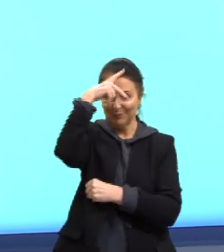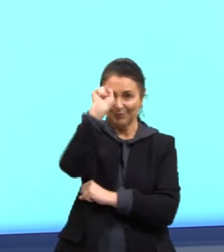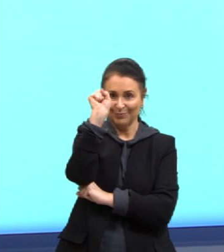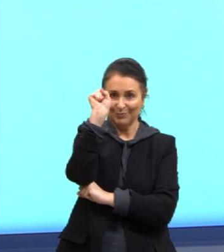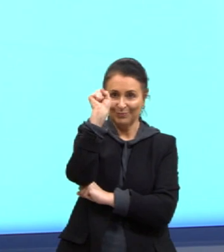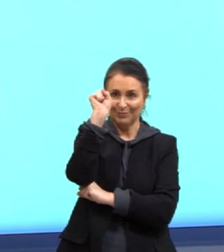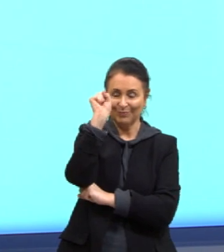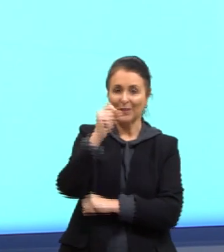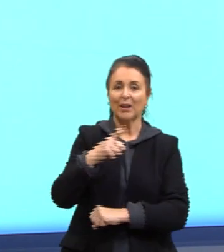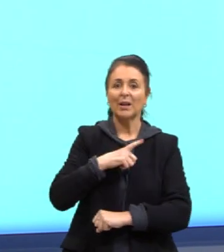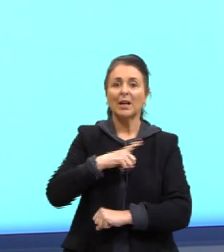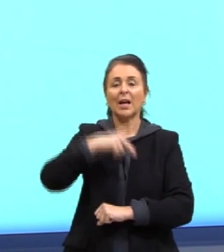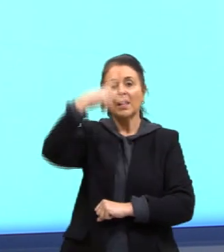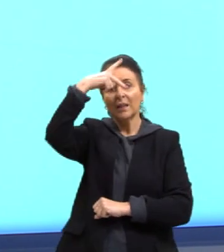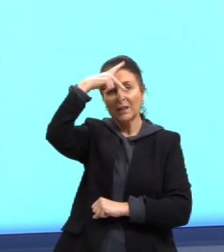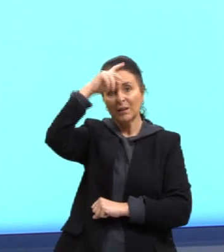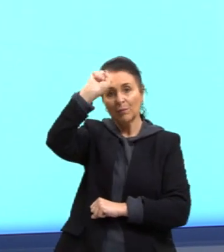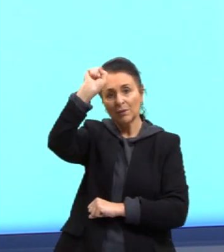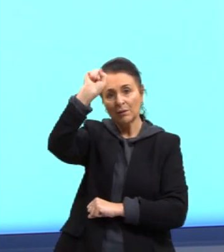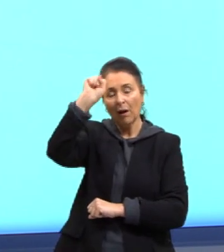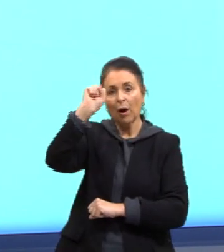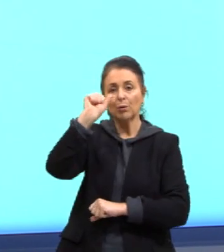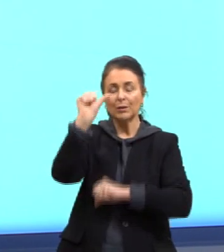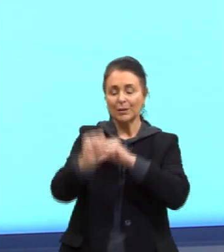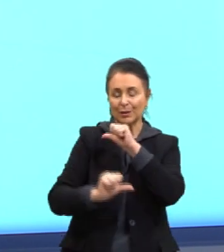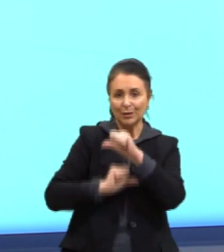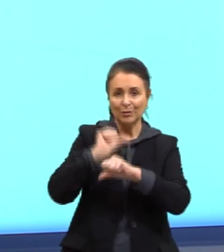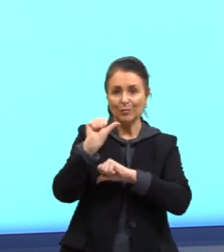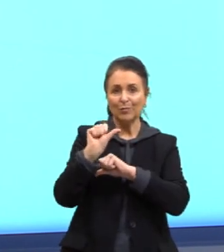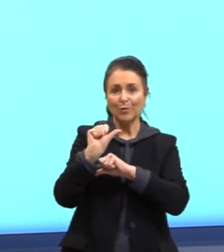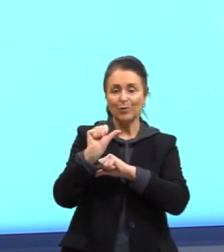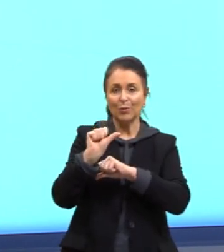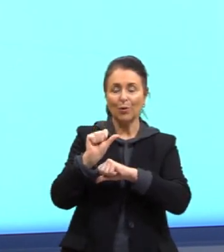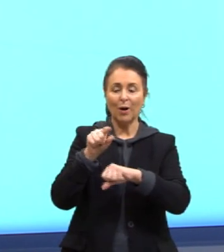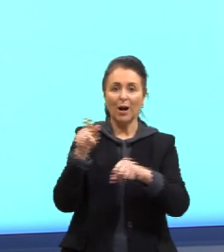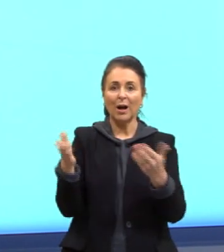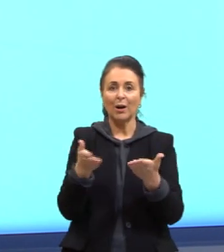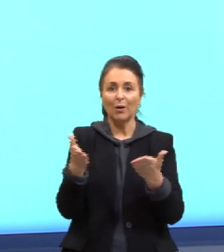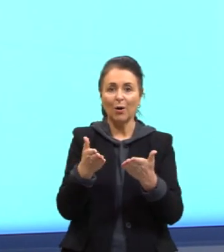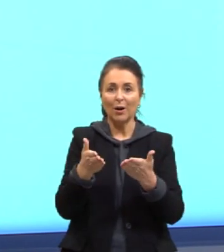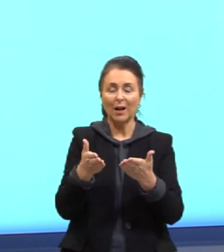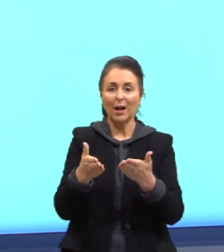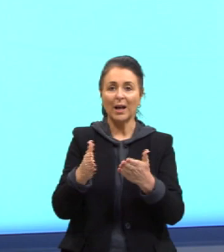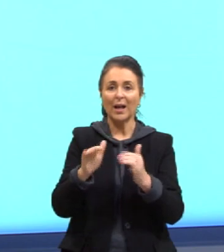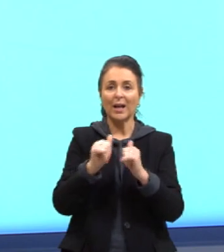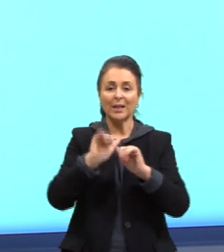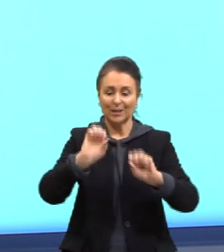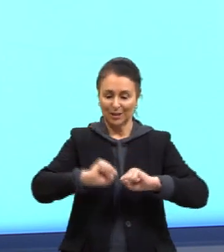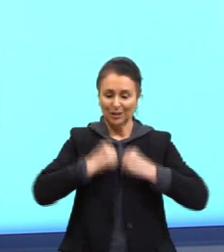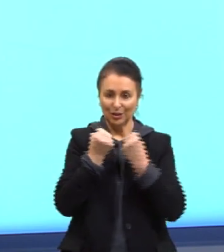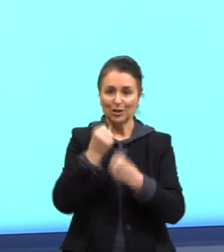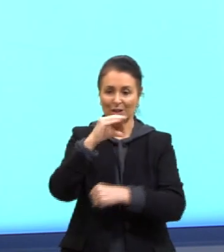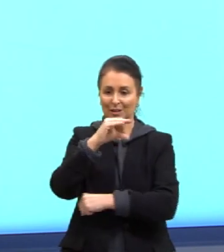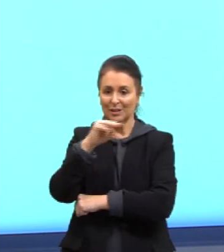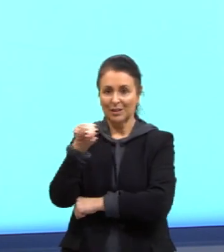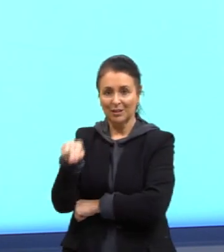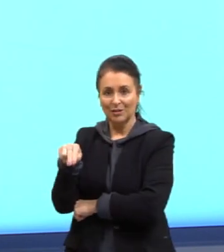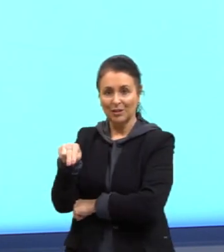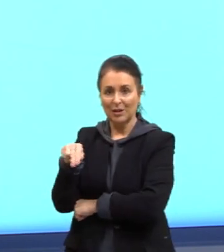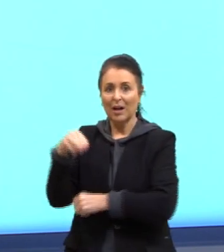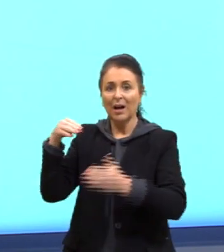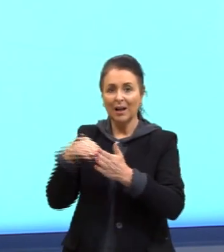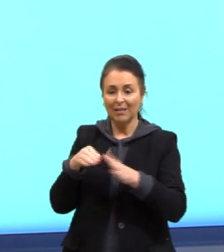A energia potencial dela foi toda transformada em energia cinética, para que ela chegasse até o chão.